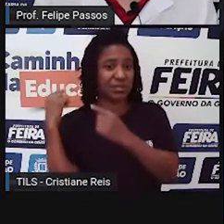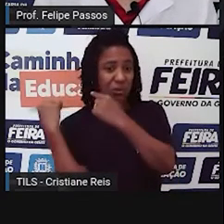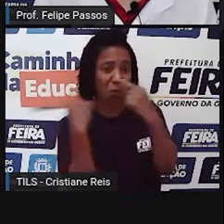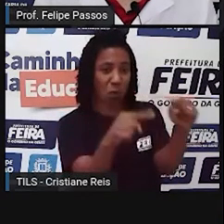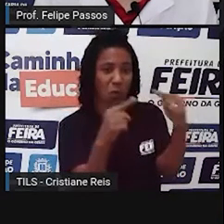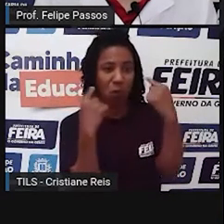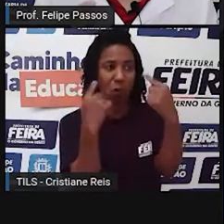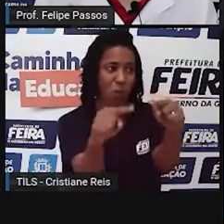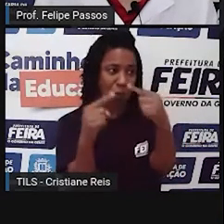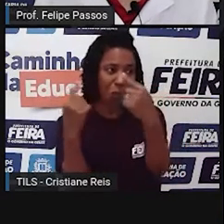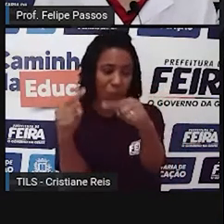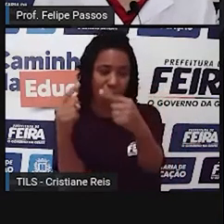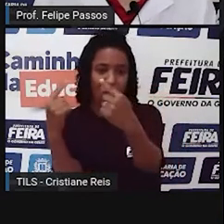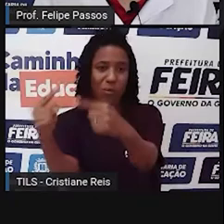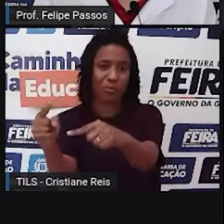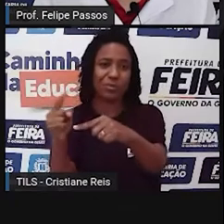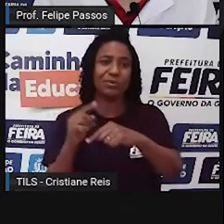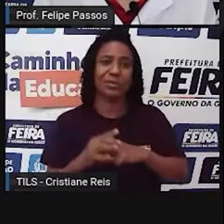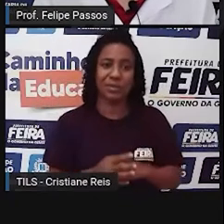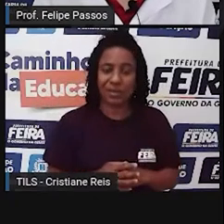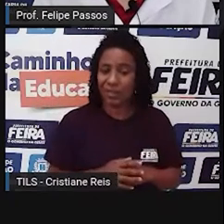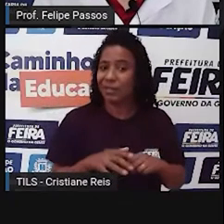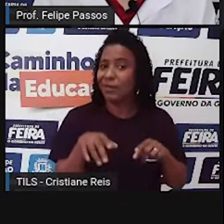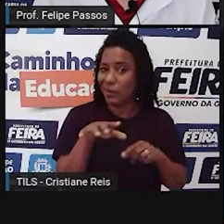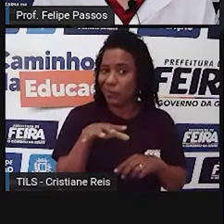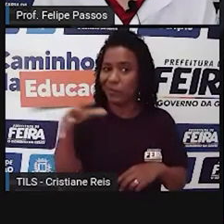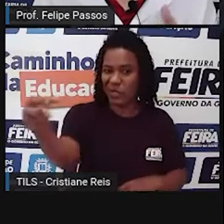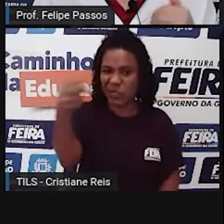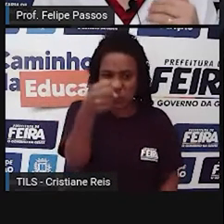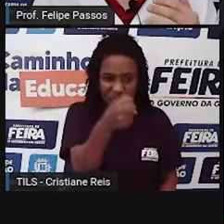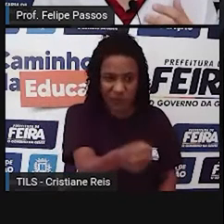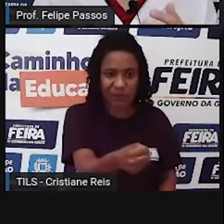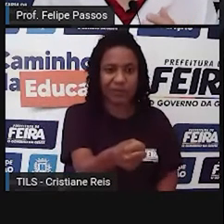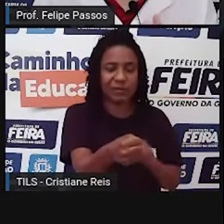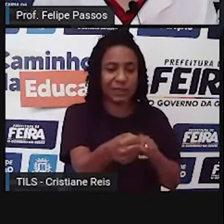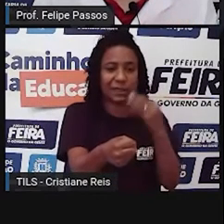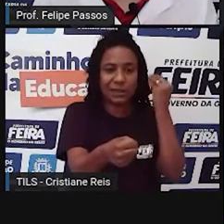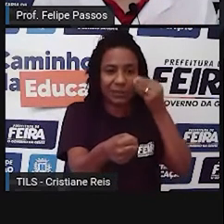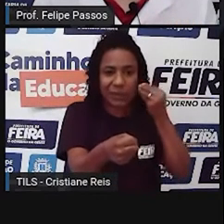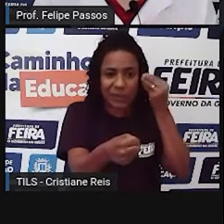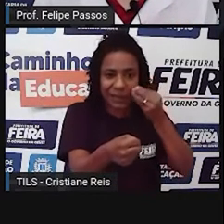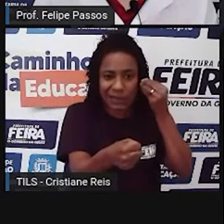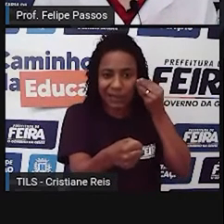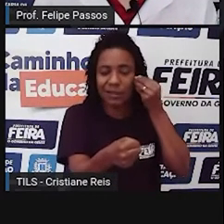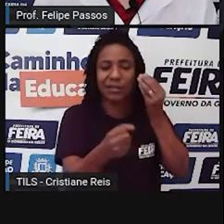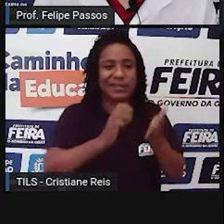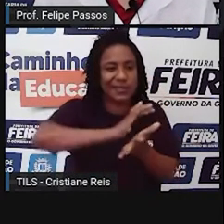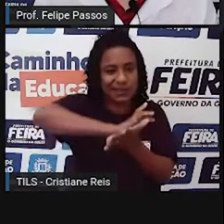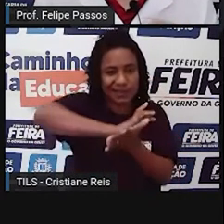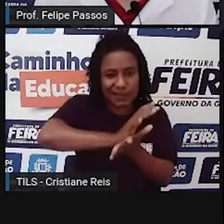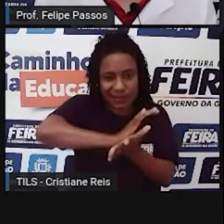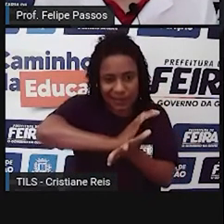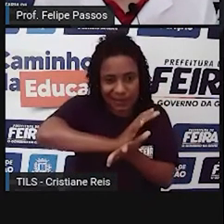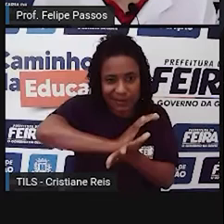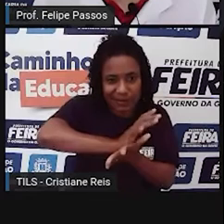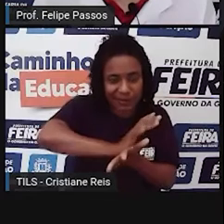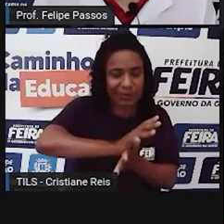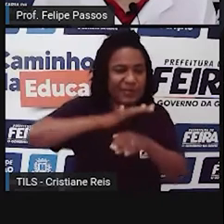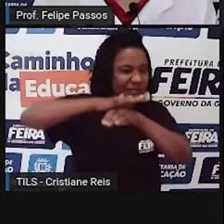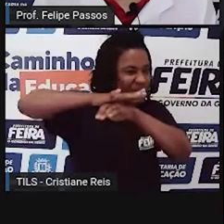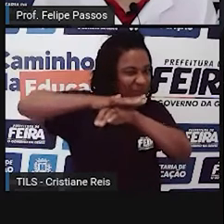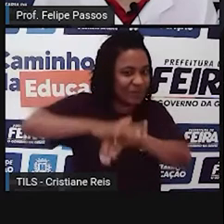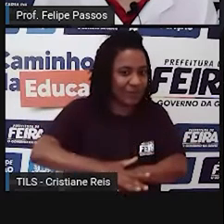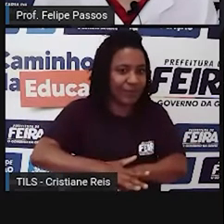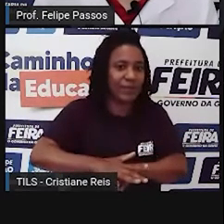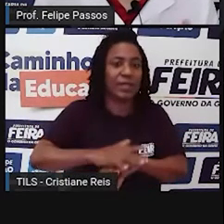Então, eles faziam experiências científicas com essas pessoas. Eles torturavam essas pessoas, colocavam elas em campos de